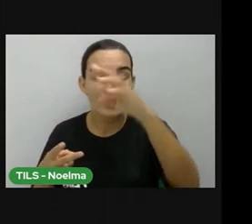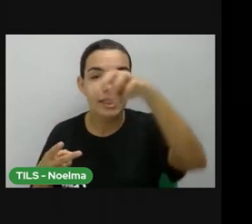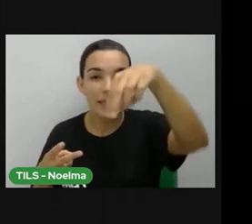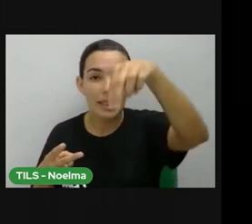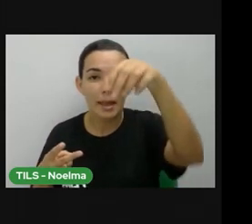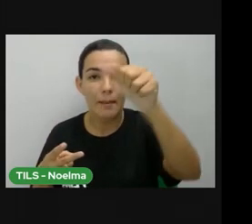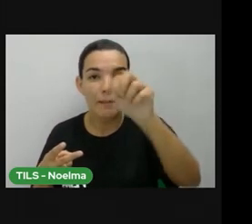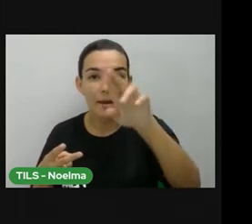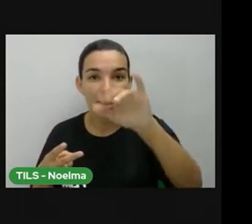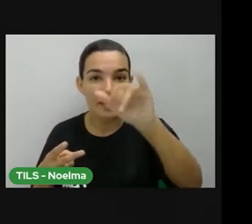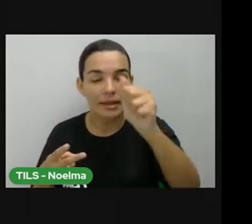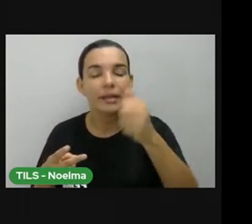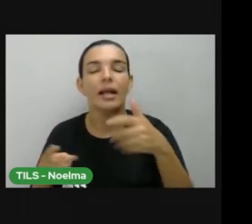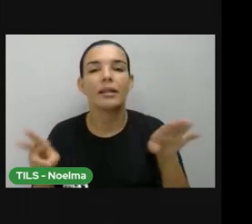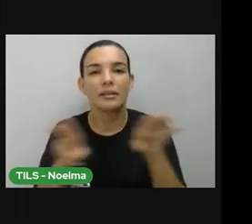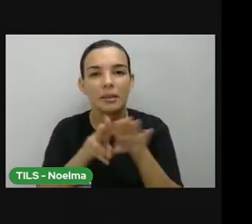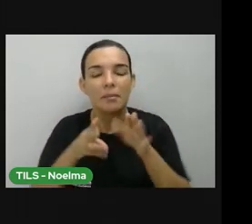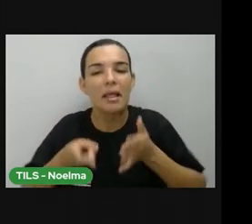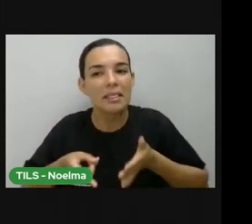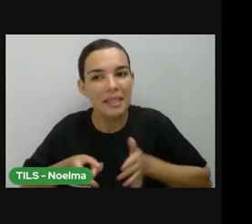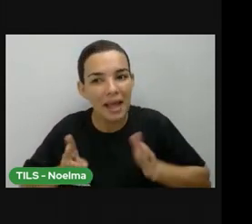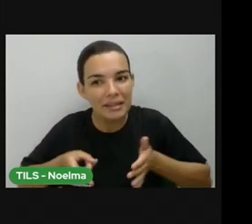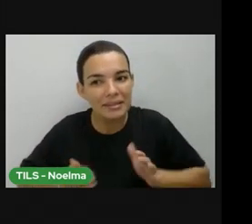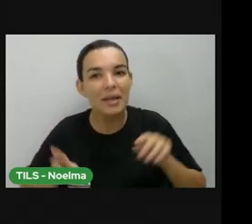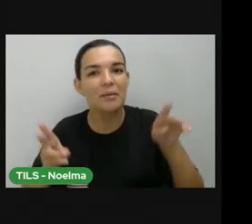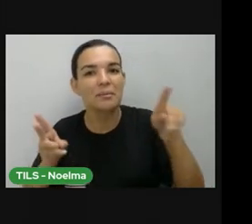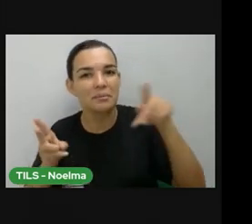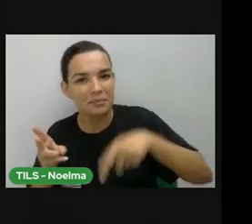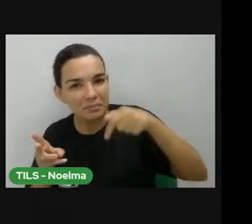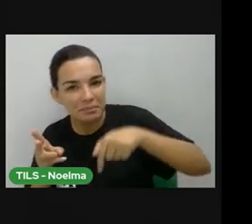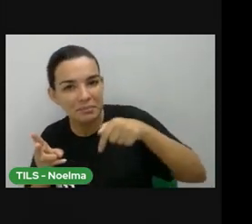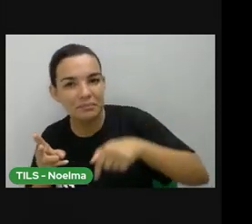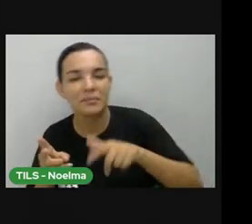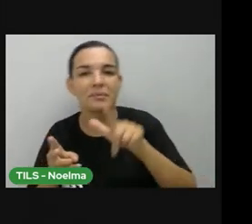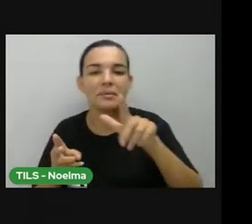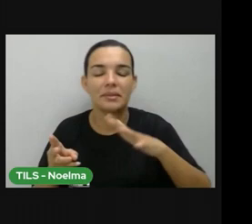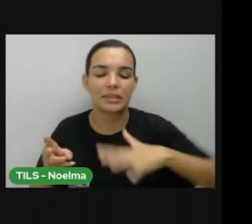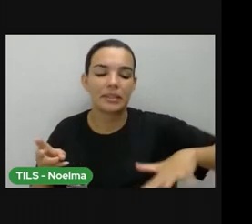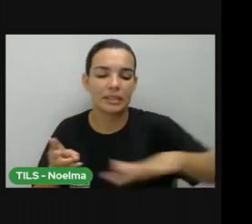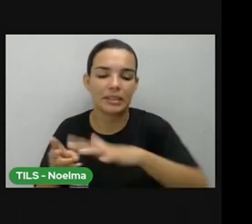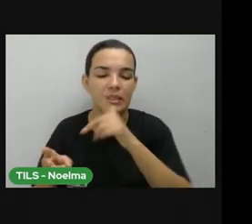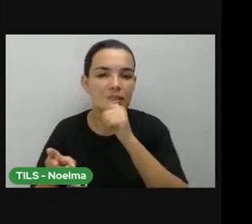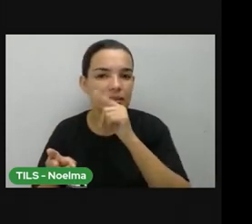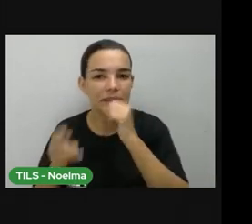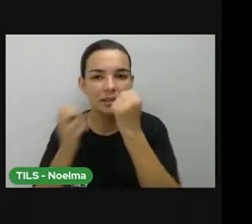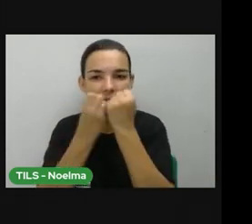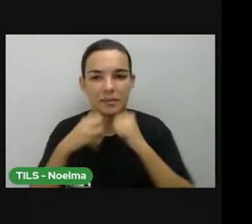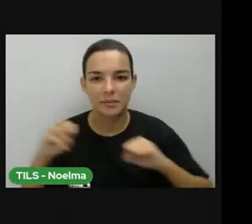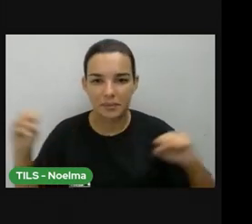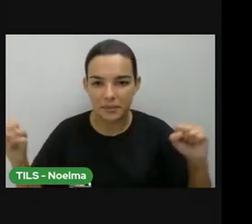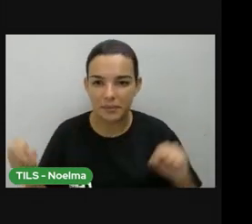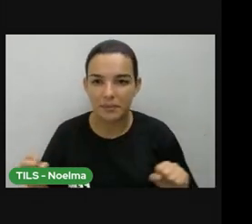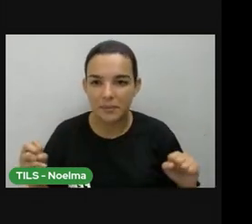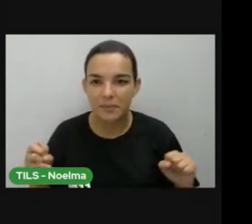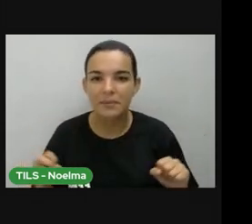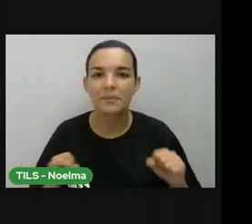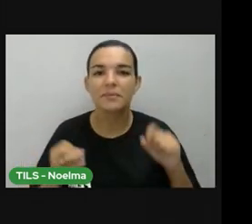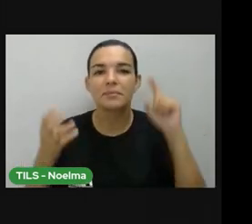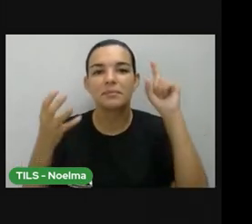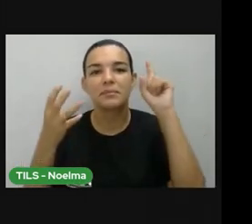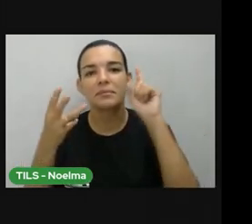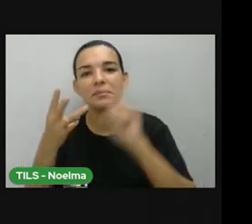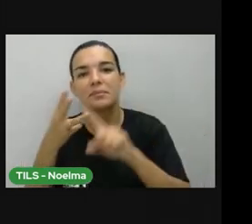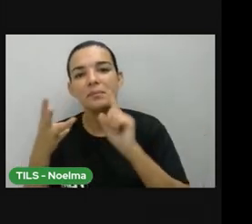nasceu aqui, veio de Matinha, mas nasceu aqui, na Lagoa Grande, Lourdes, pequenininha, e ela nasceu aqui,